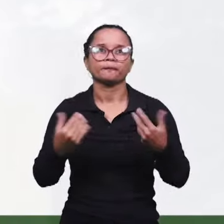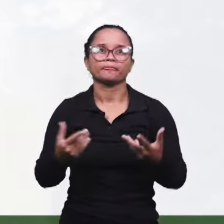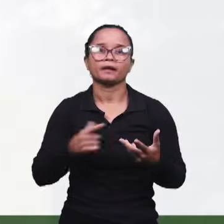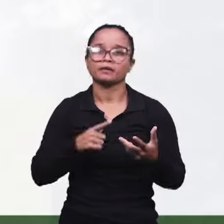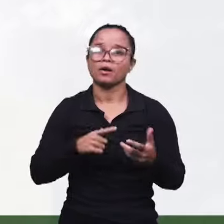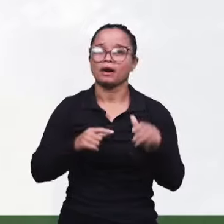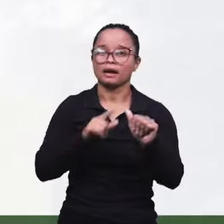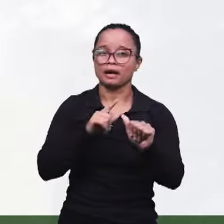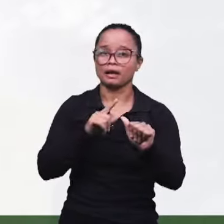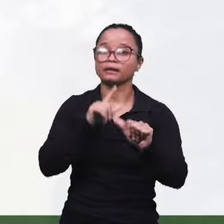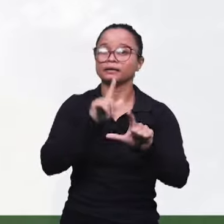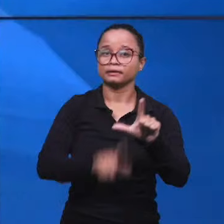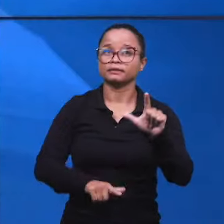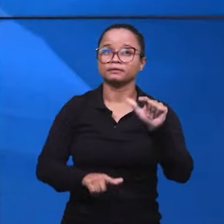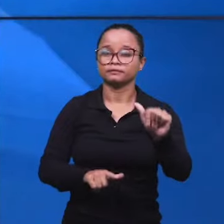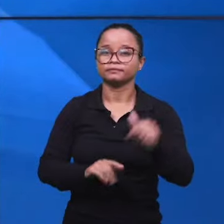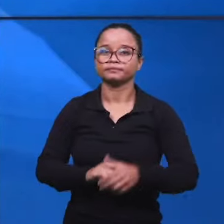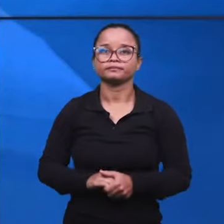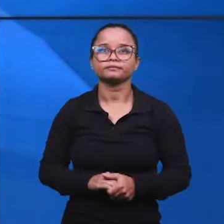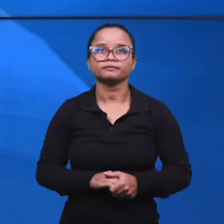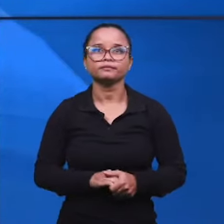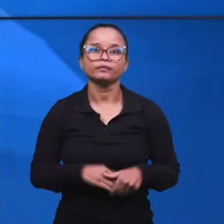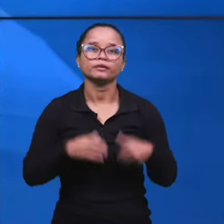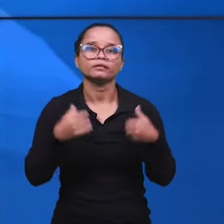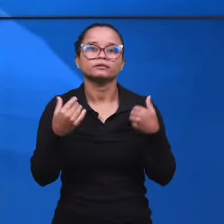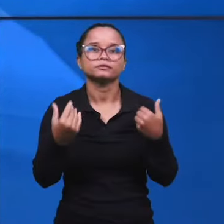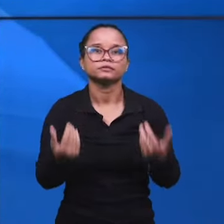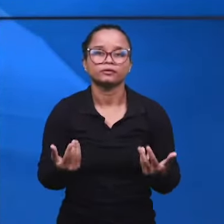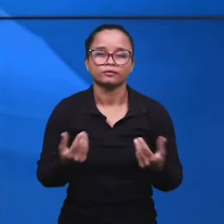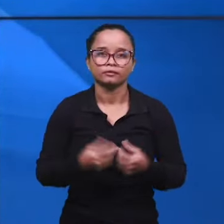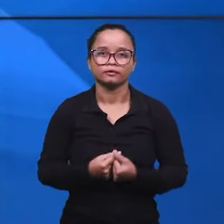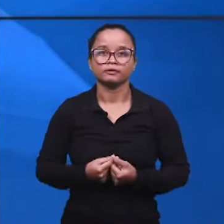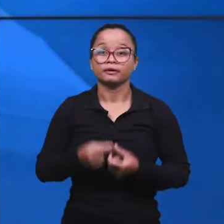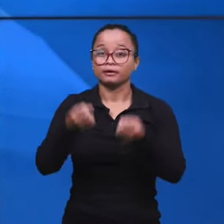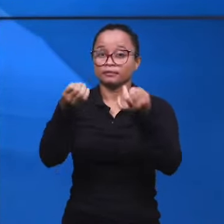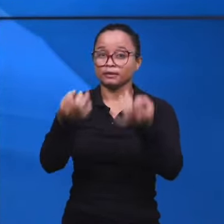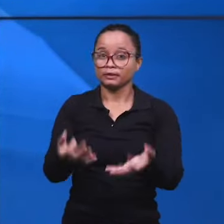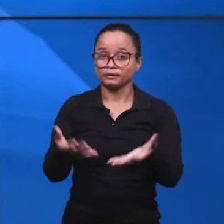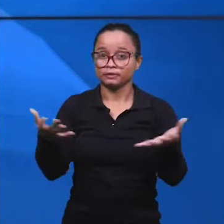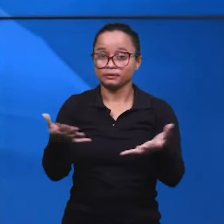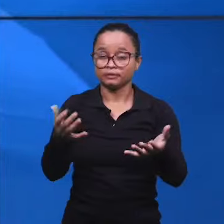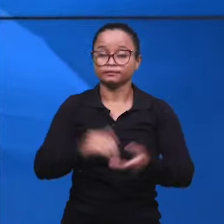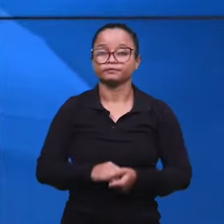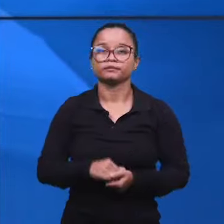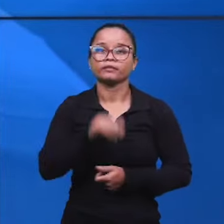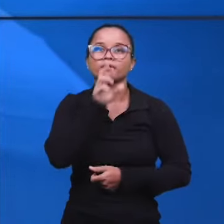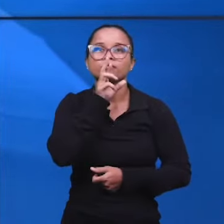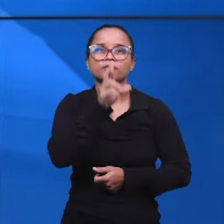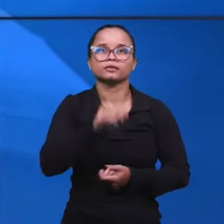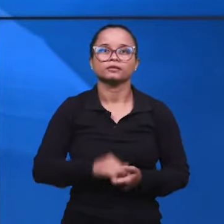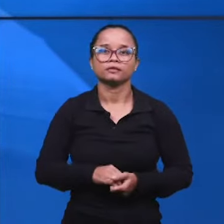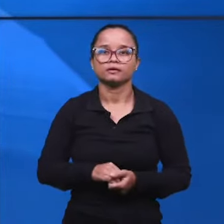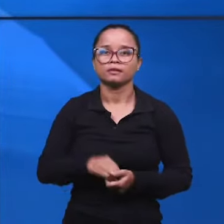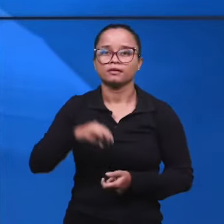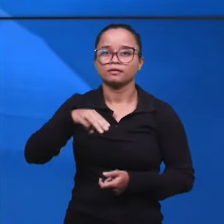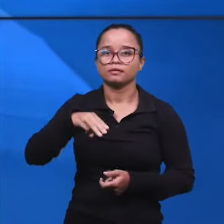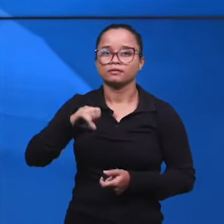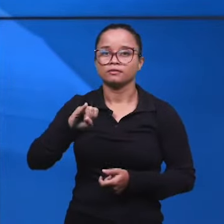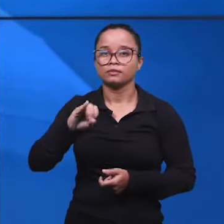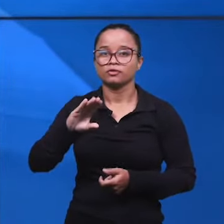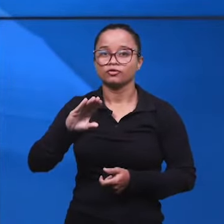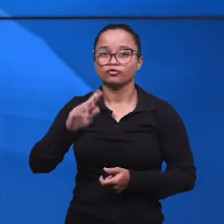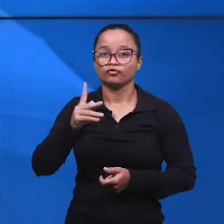esta identificação, no sentido profético dessa expressão, será dada pela nossa irmã Michele.